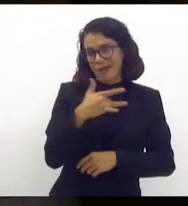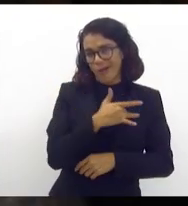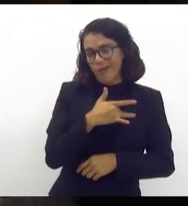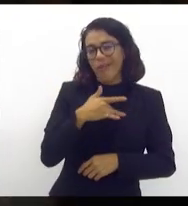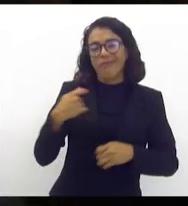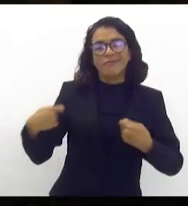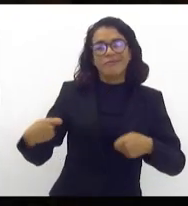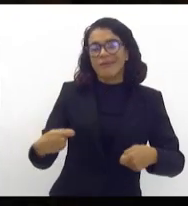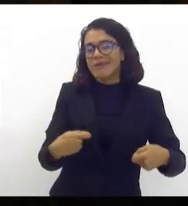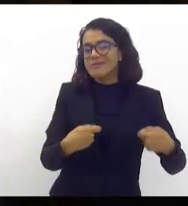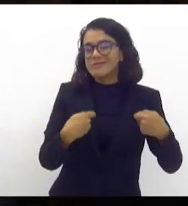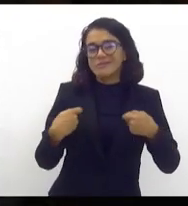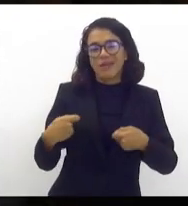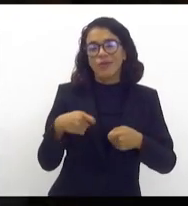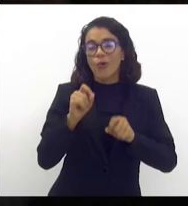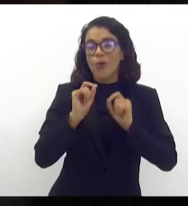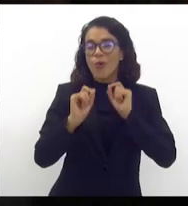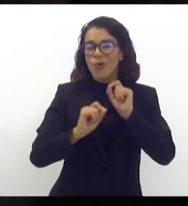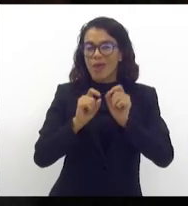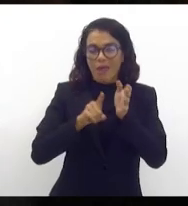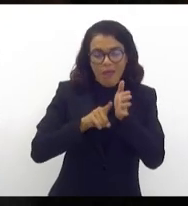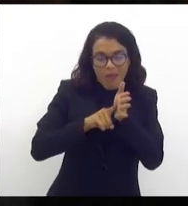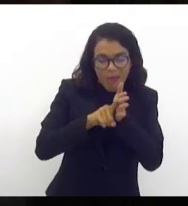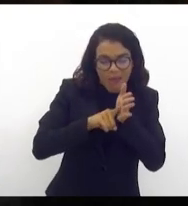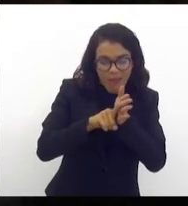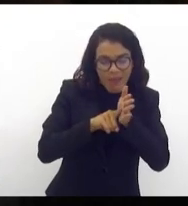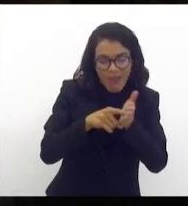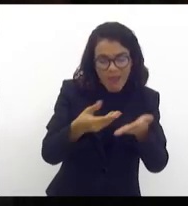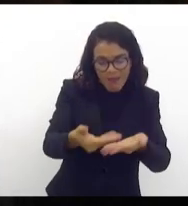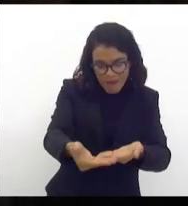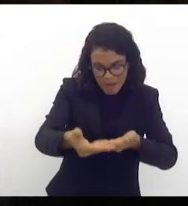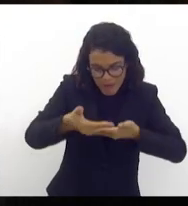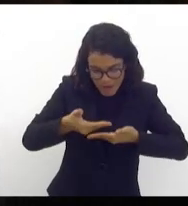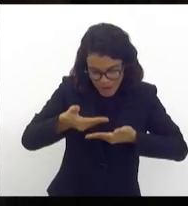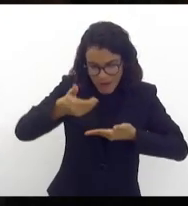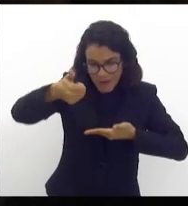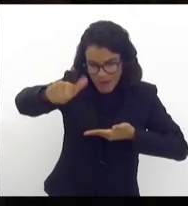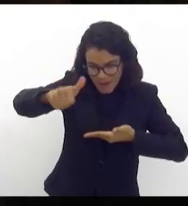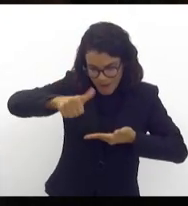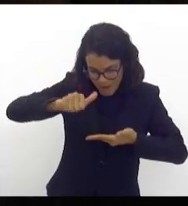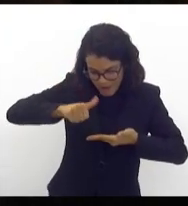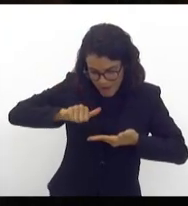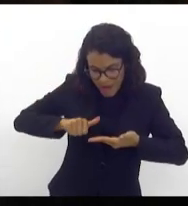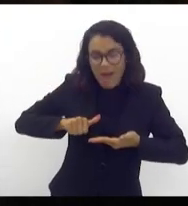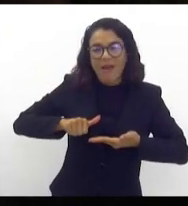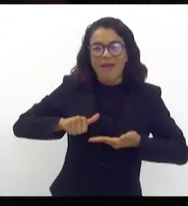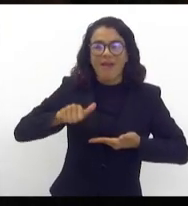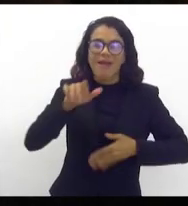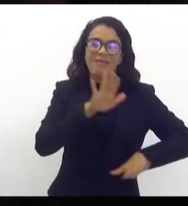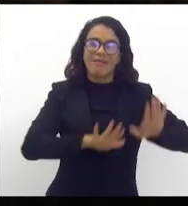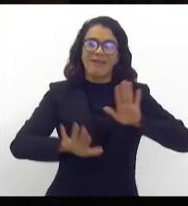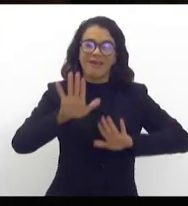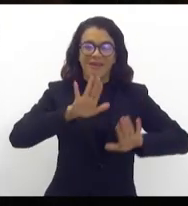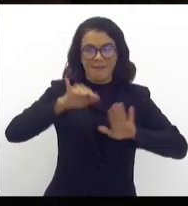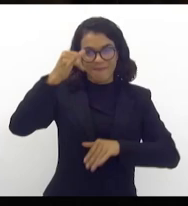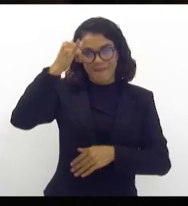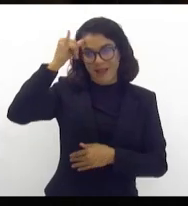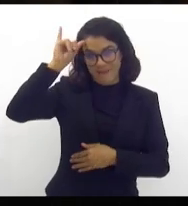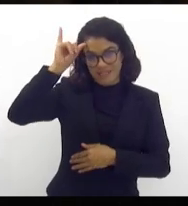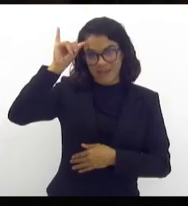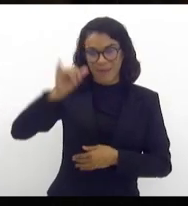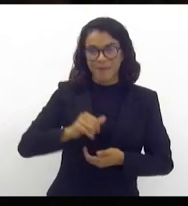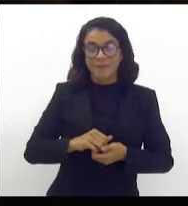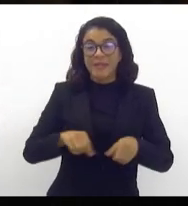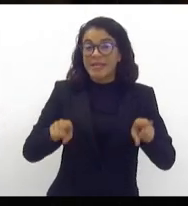dos exames preventivos, dos exames preventivos, e que